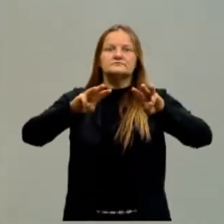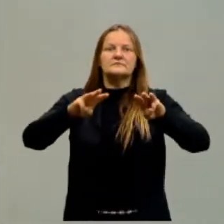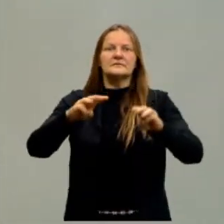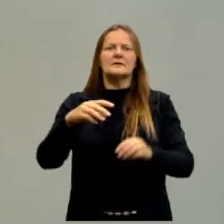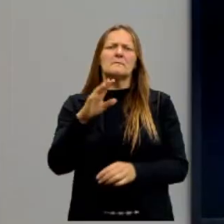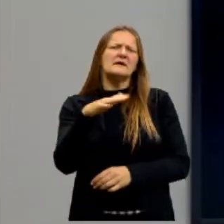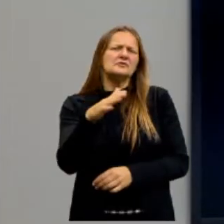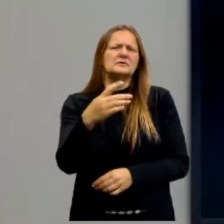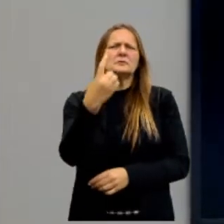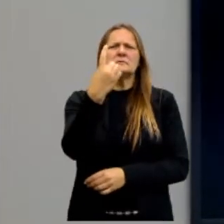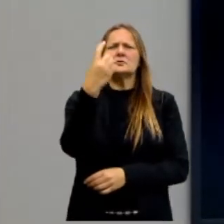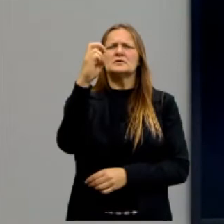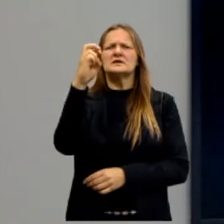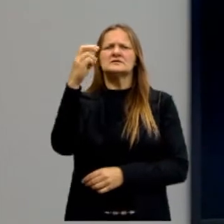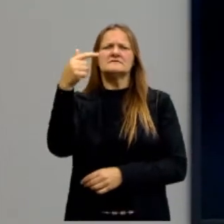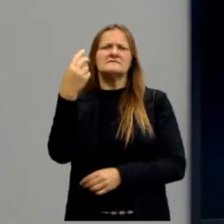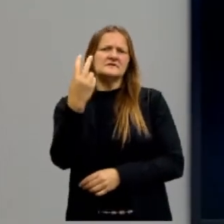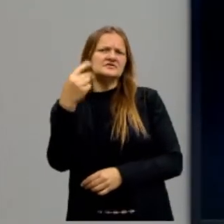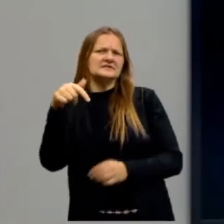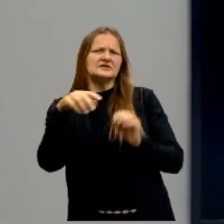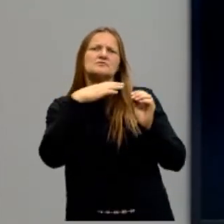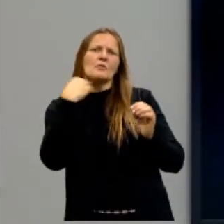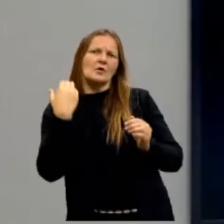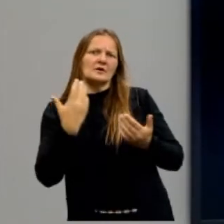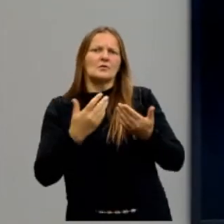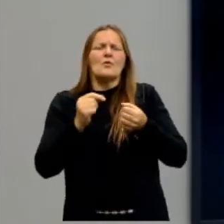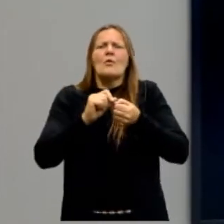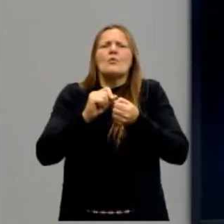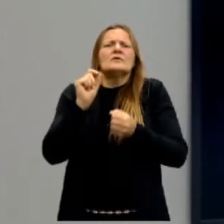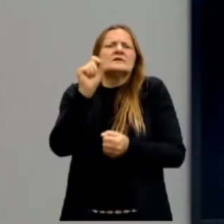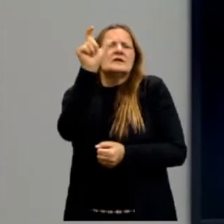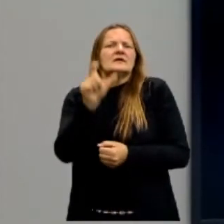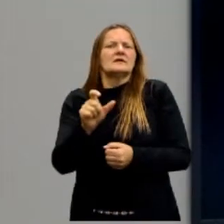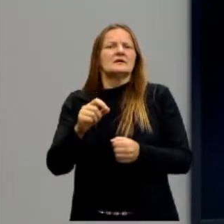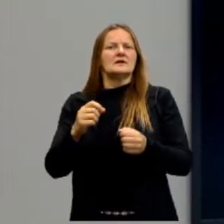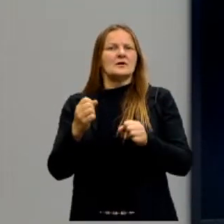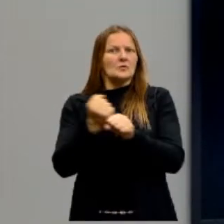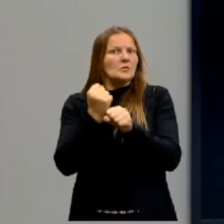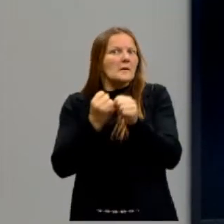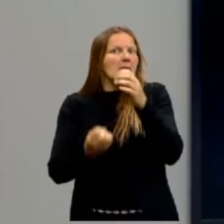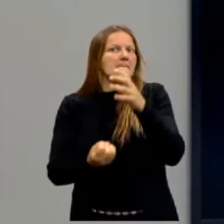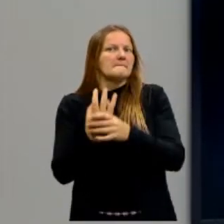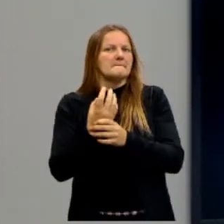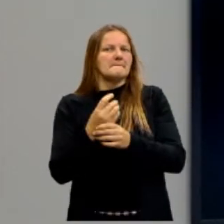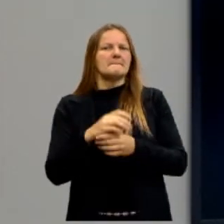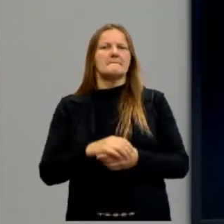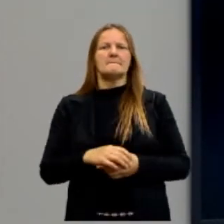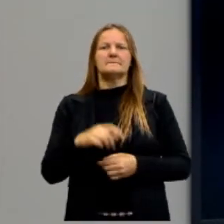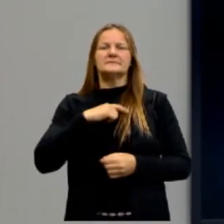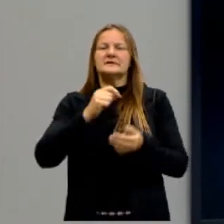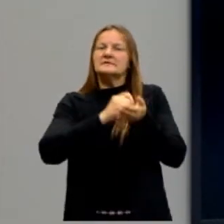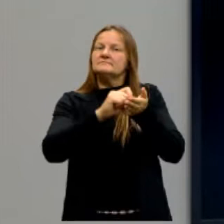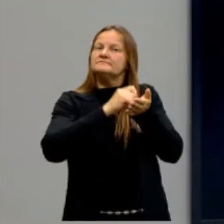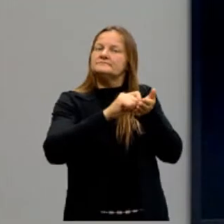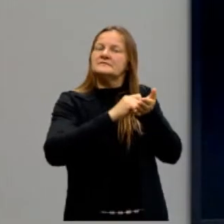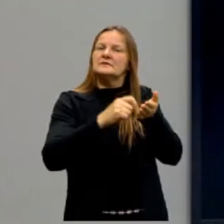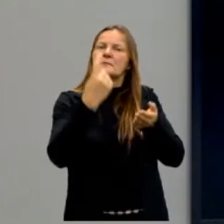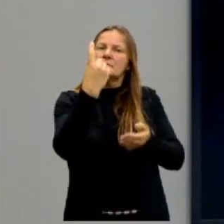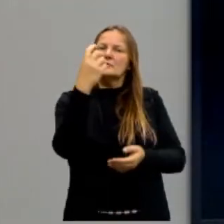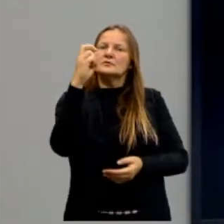e morreu em 1527. O que tem Maquiavel aqui? Ele tem uma obra pequena, escrita em